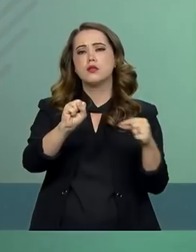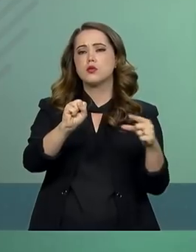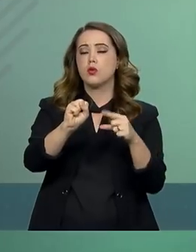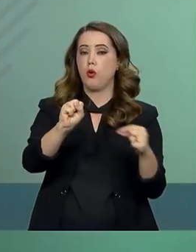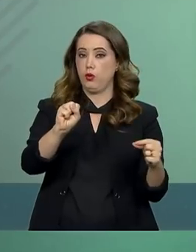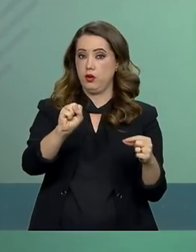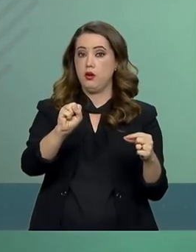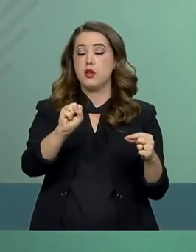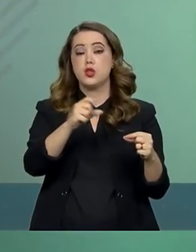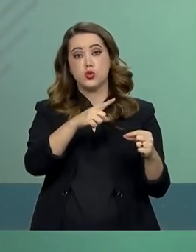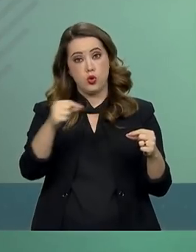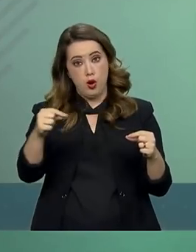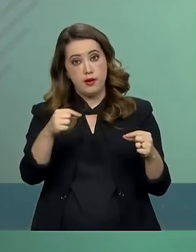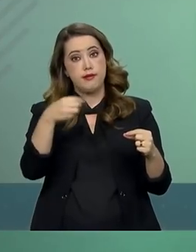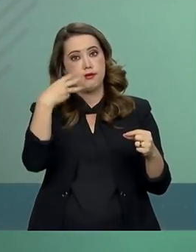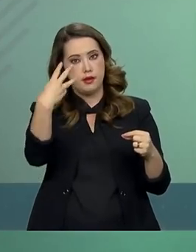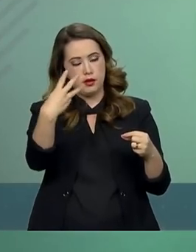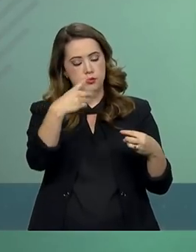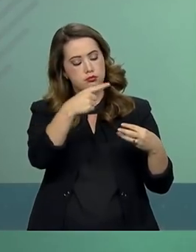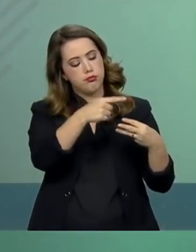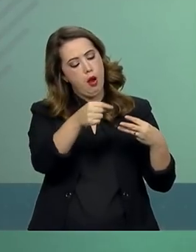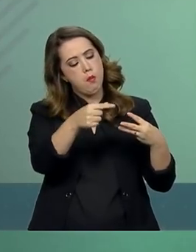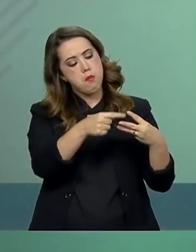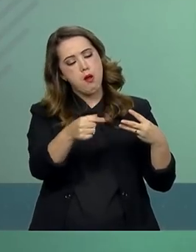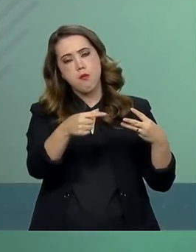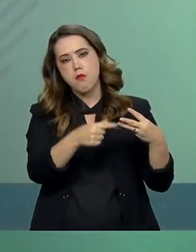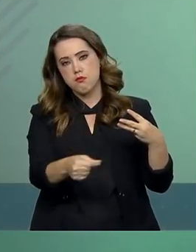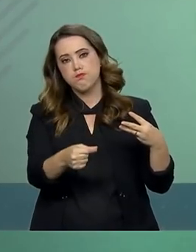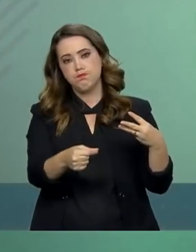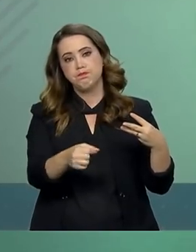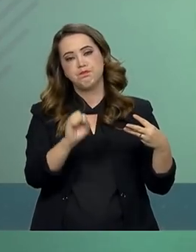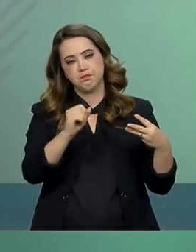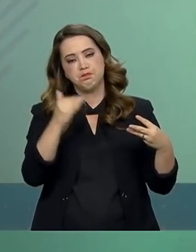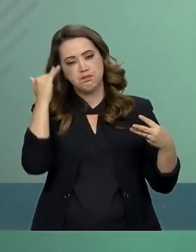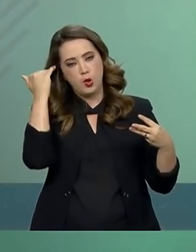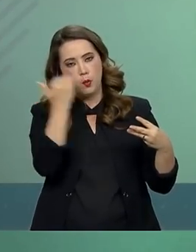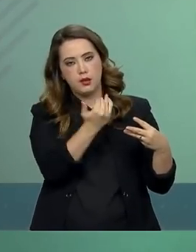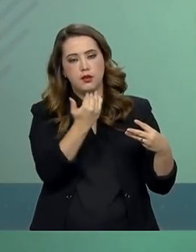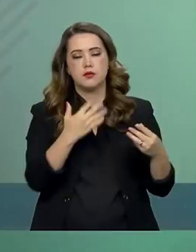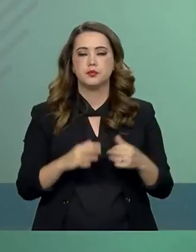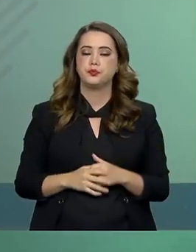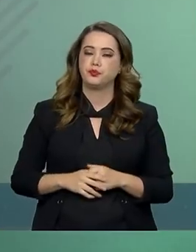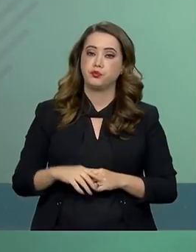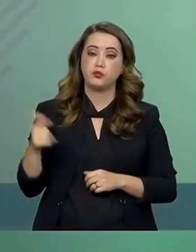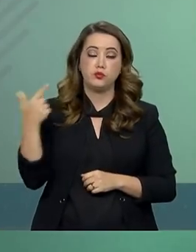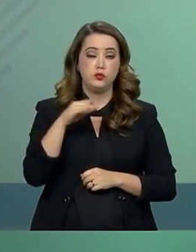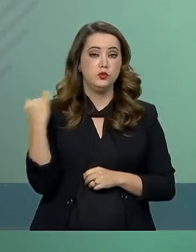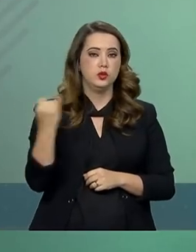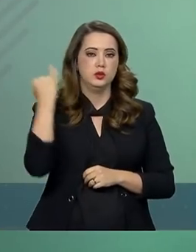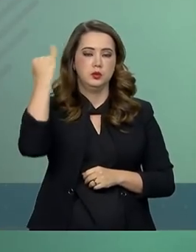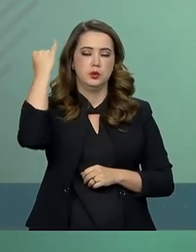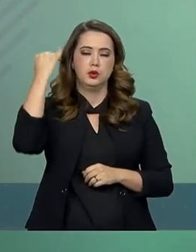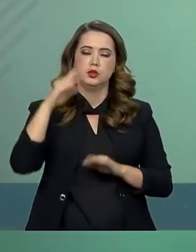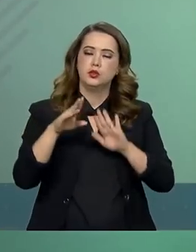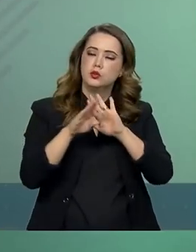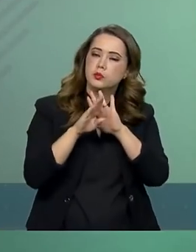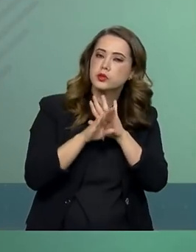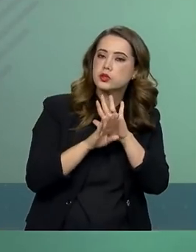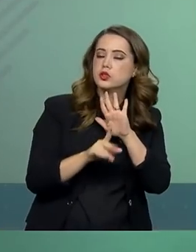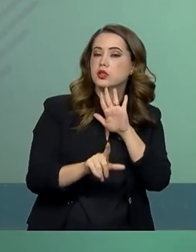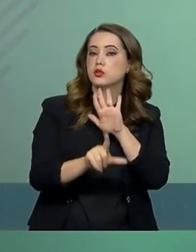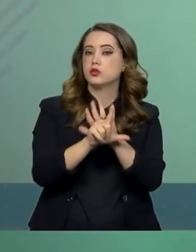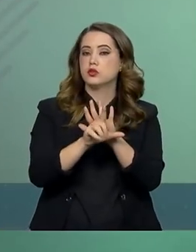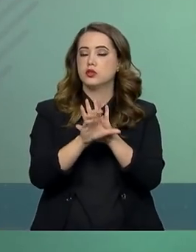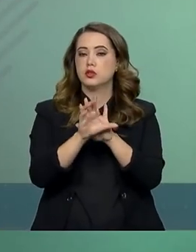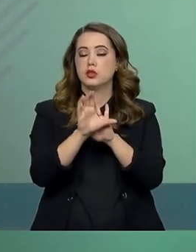proposta. Outro importante pilar do projeto de lei complementar envolve